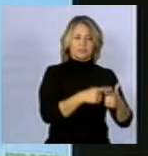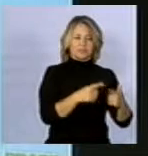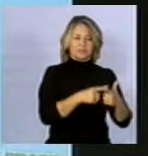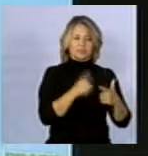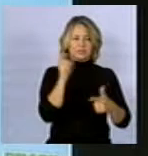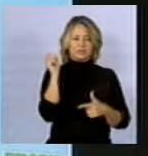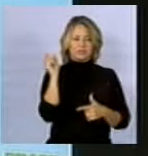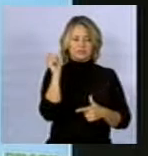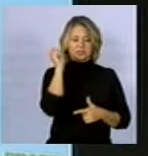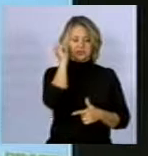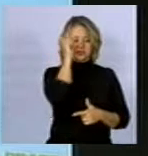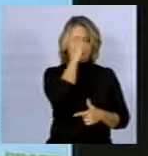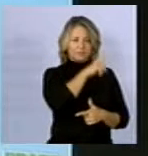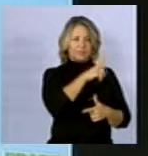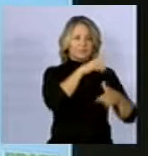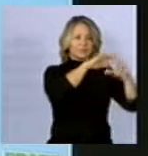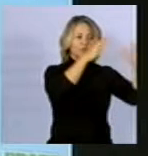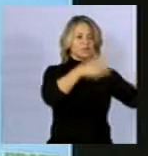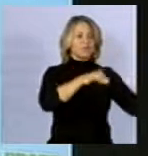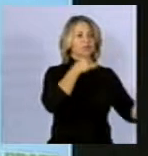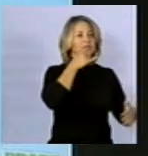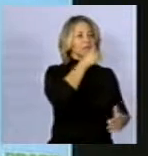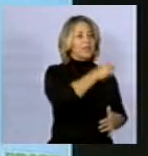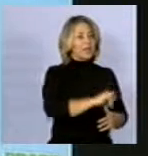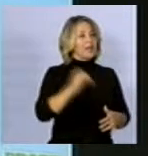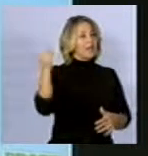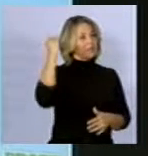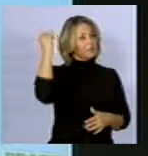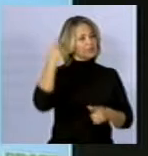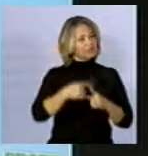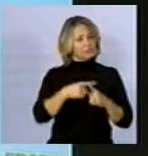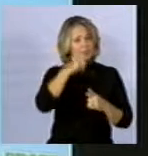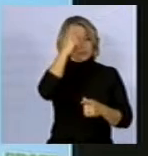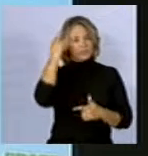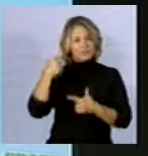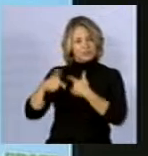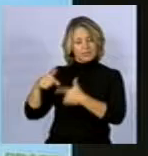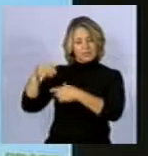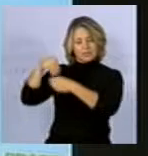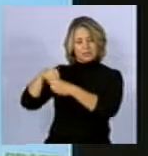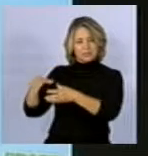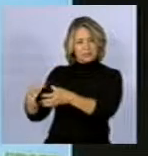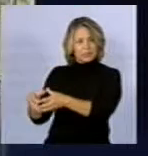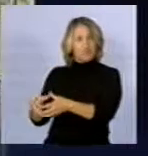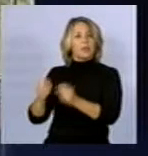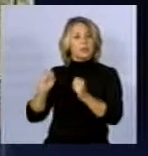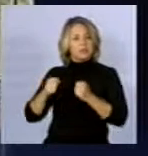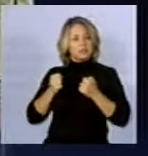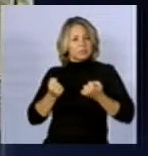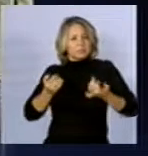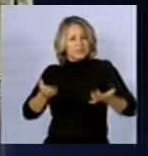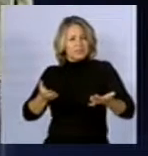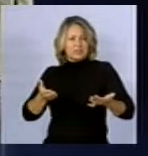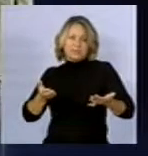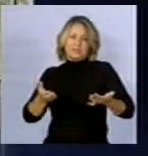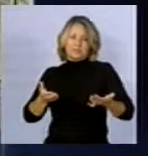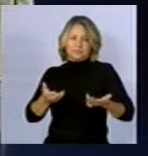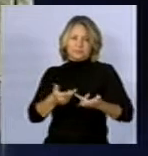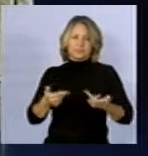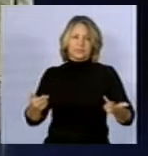com os campos eletromagnéticos. Isso é importante, porque um trabalhador, por exemplo, pode estar exposto a campos